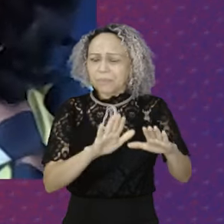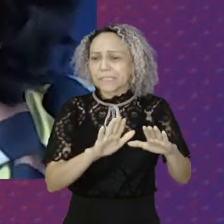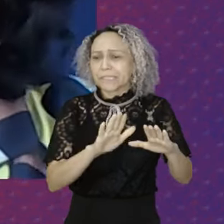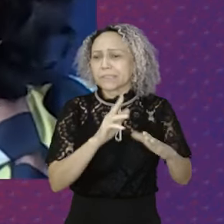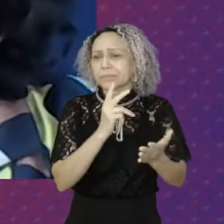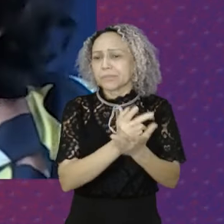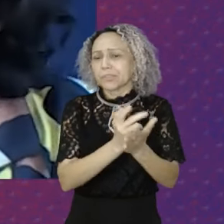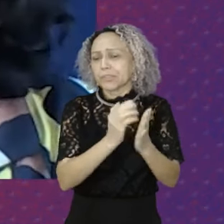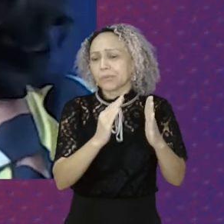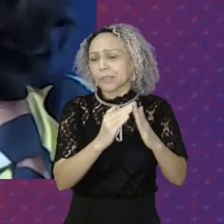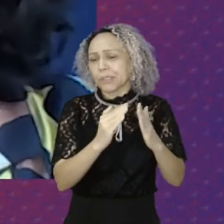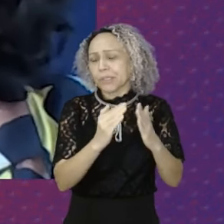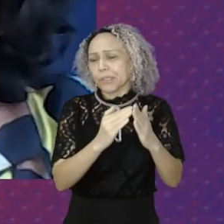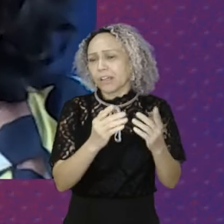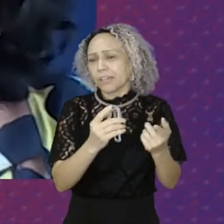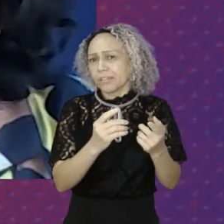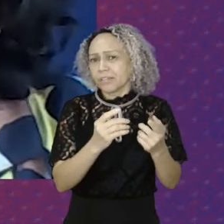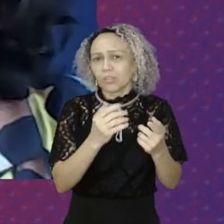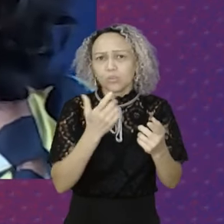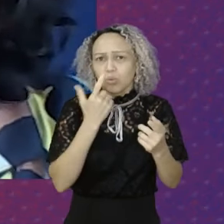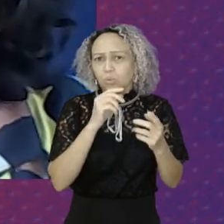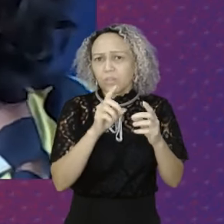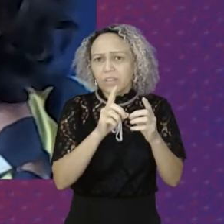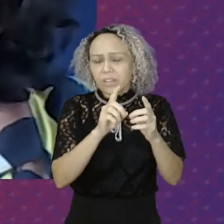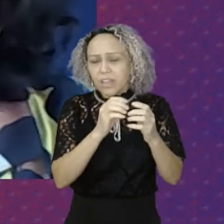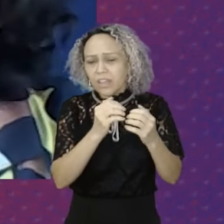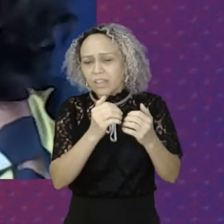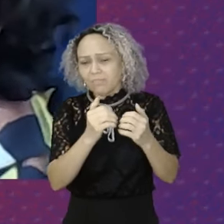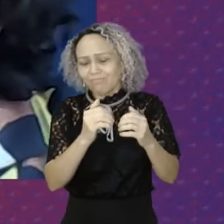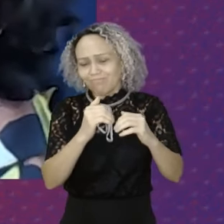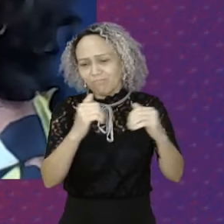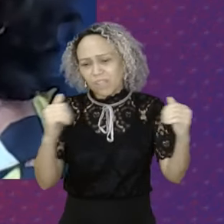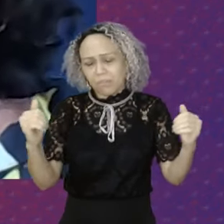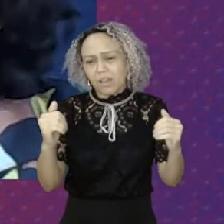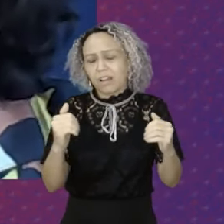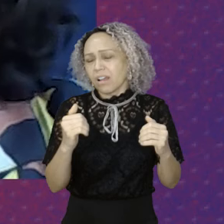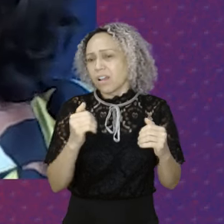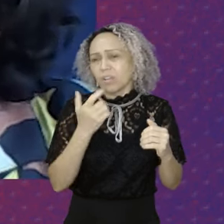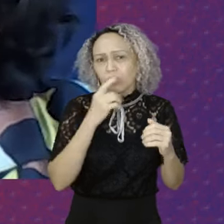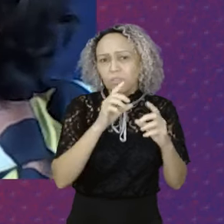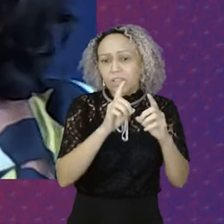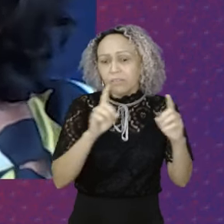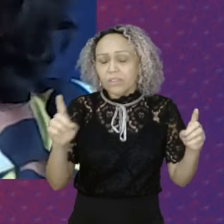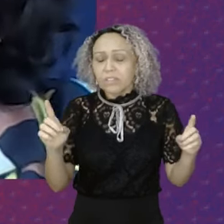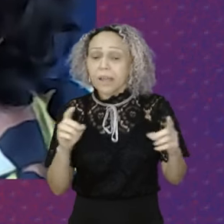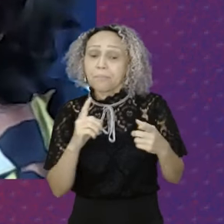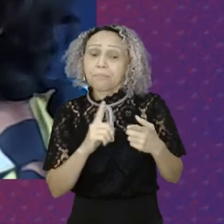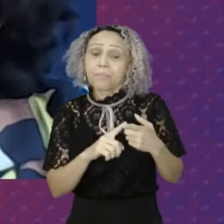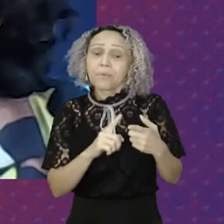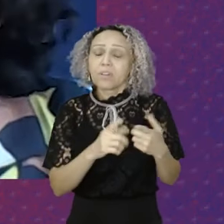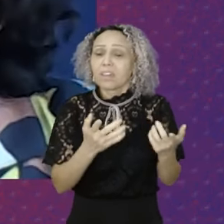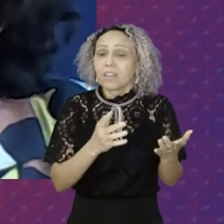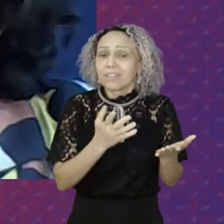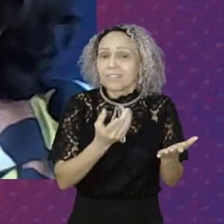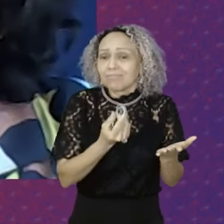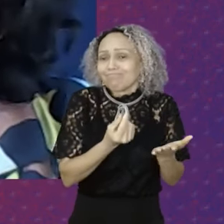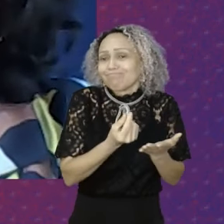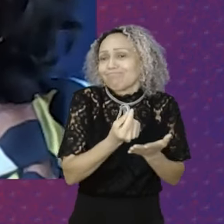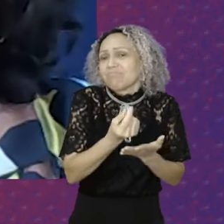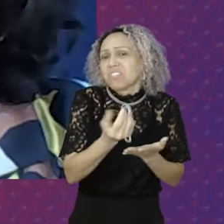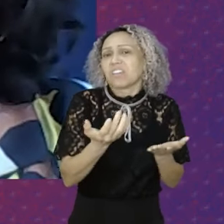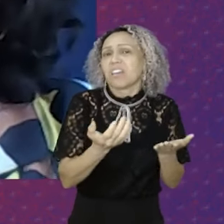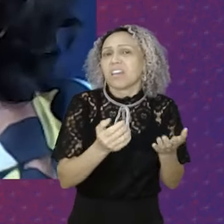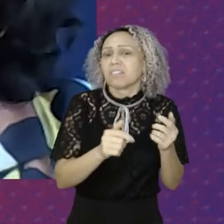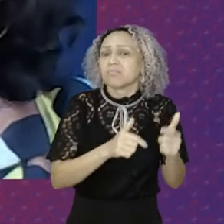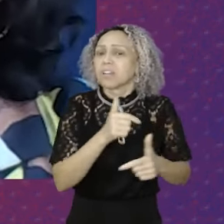Enfim Resolverem romper Um relacionamento Obusivo Muitas vezes Elas não tem renda Não tem um